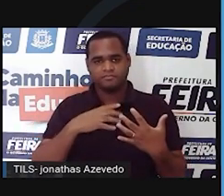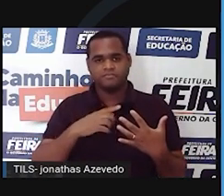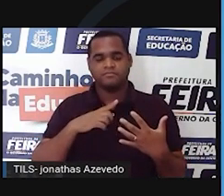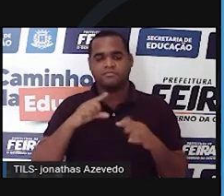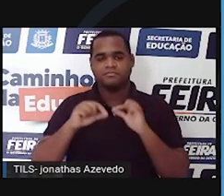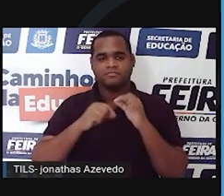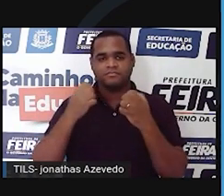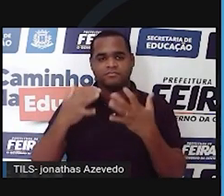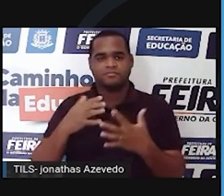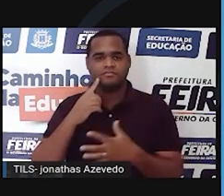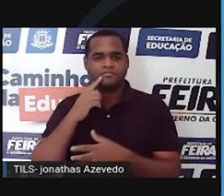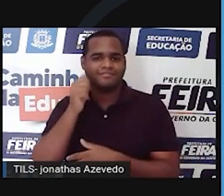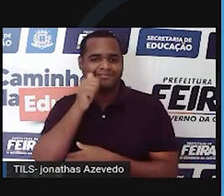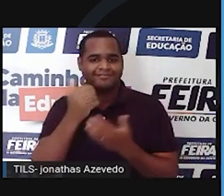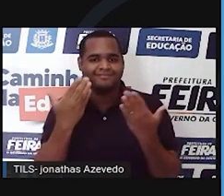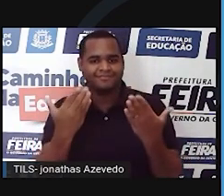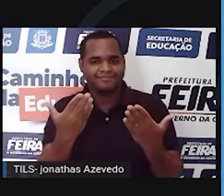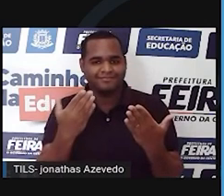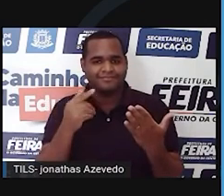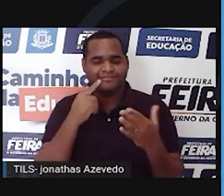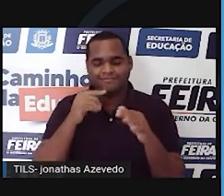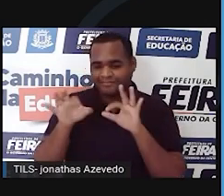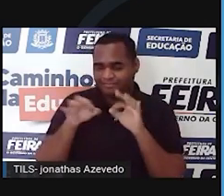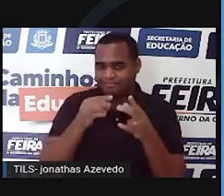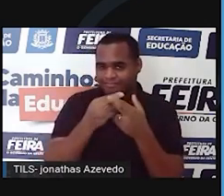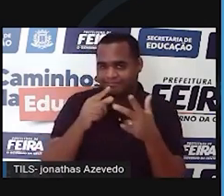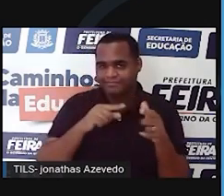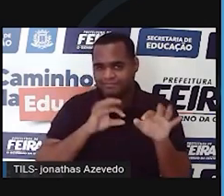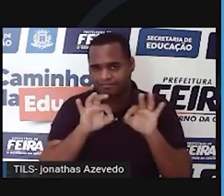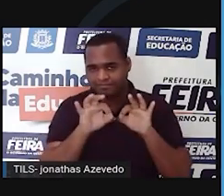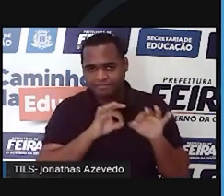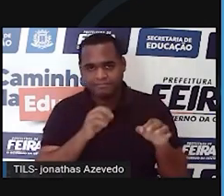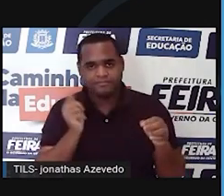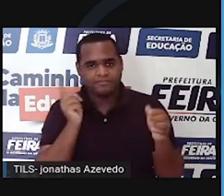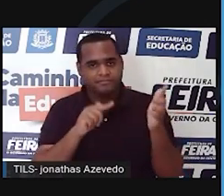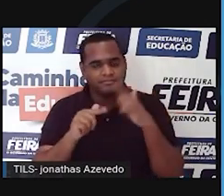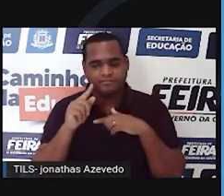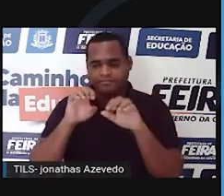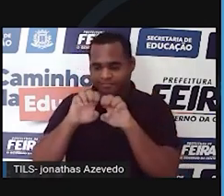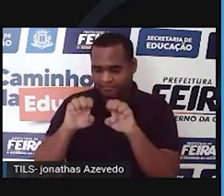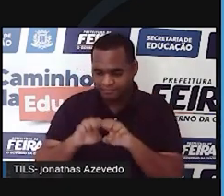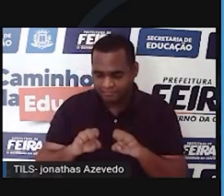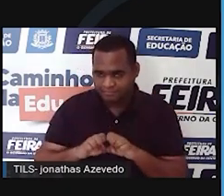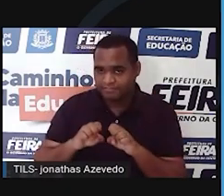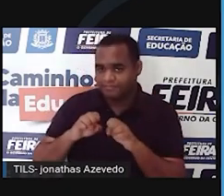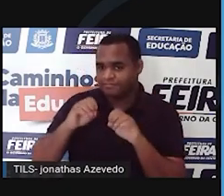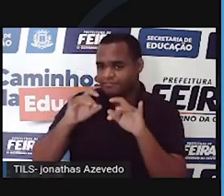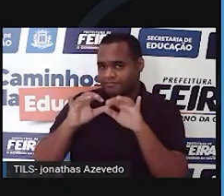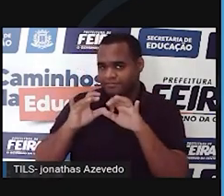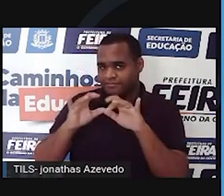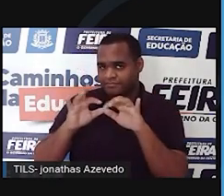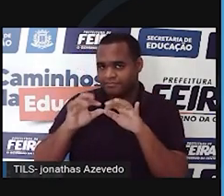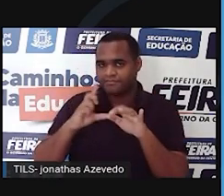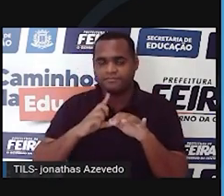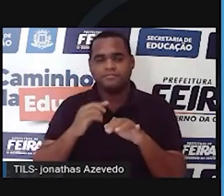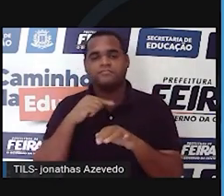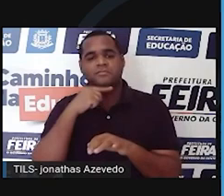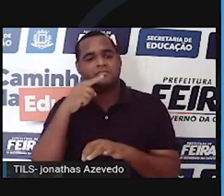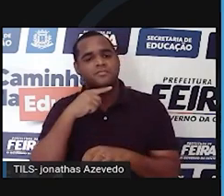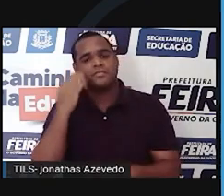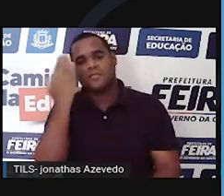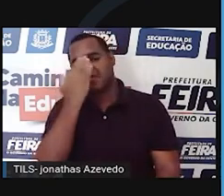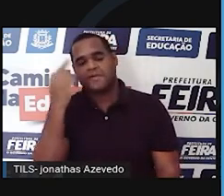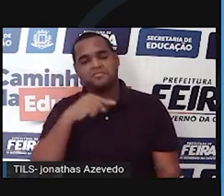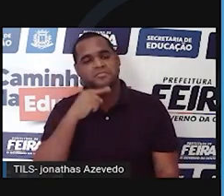Rosalind Franklin. Ela contribuiu muito para o nosso conhecimento sobre estruturas moleculares. Estruturas que não conseguimos ver